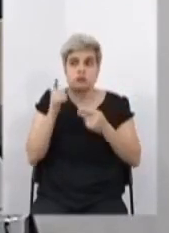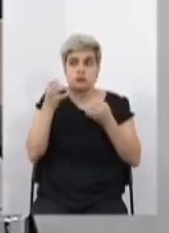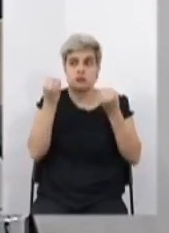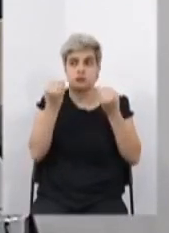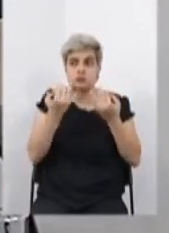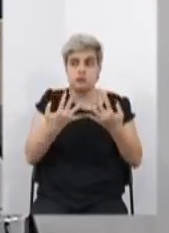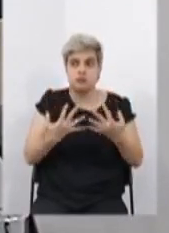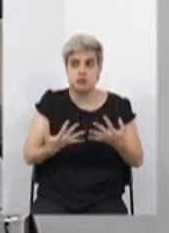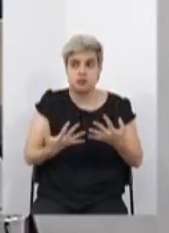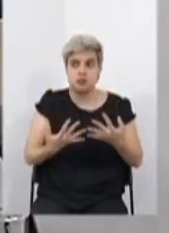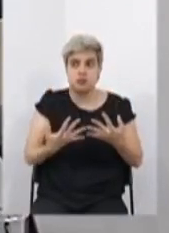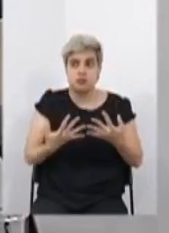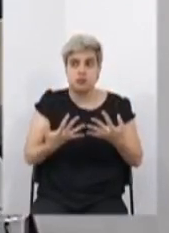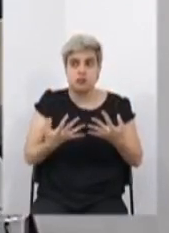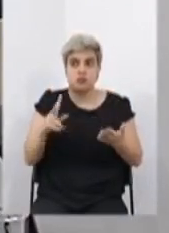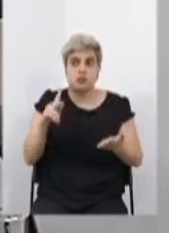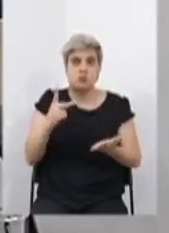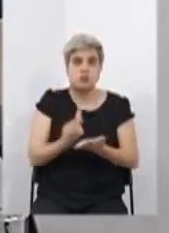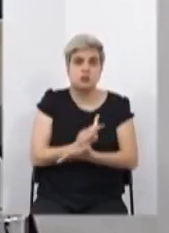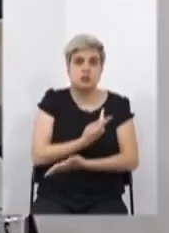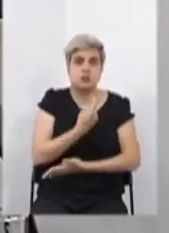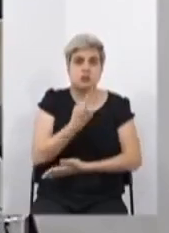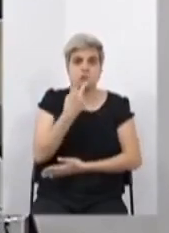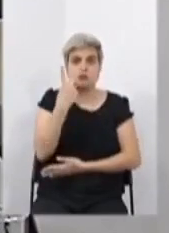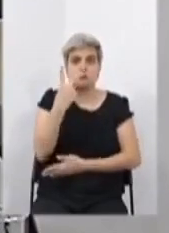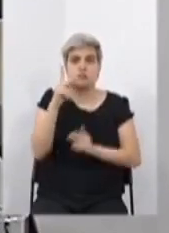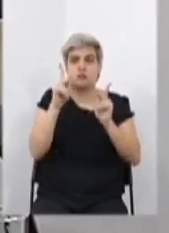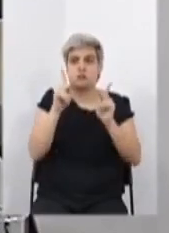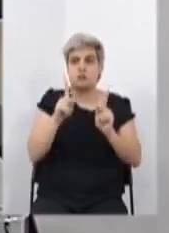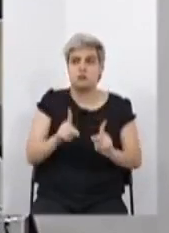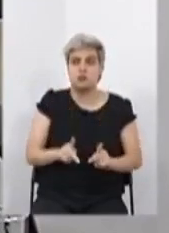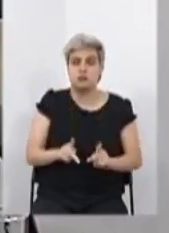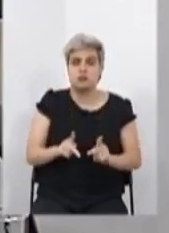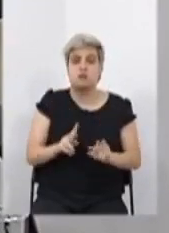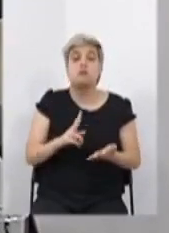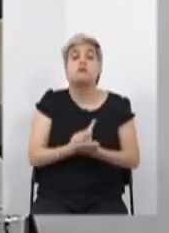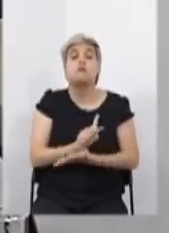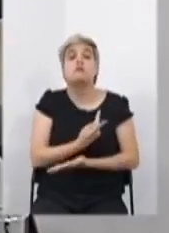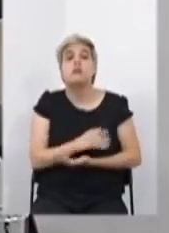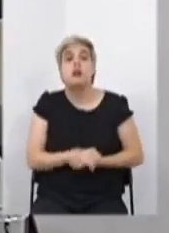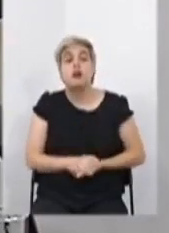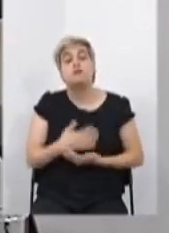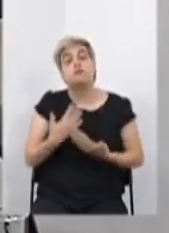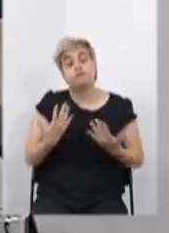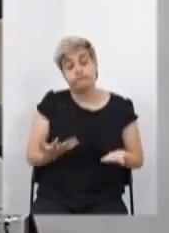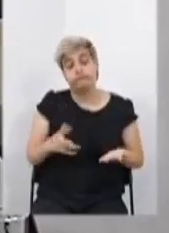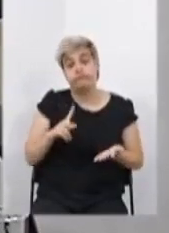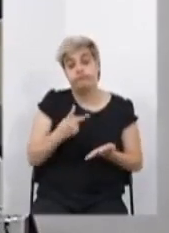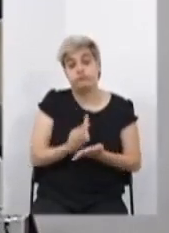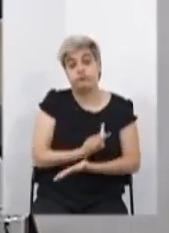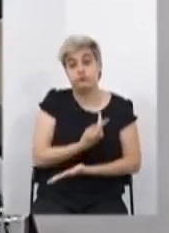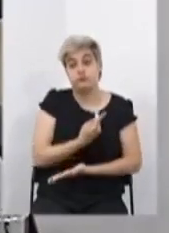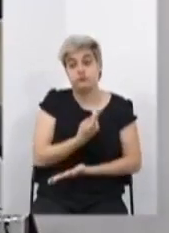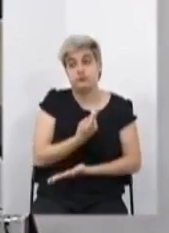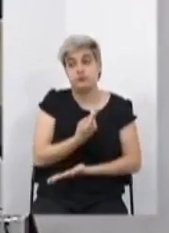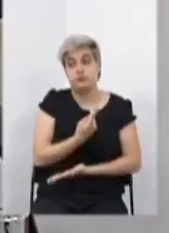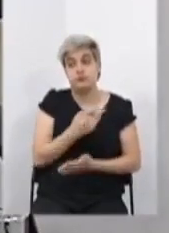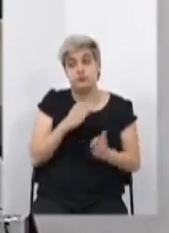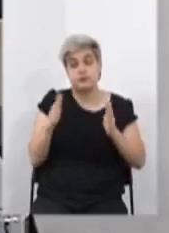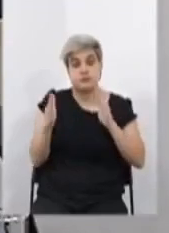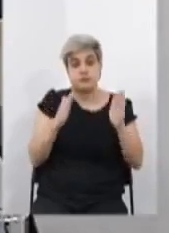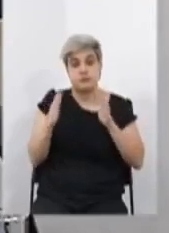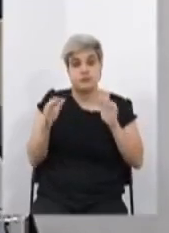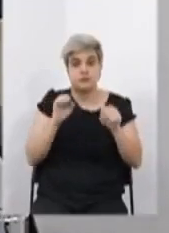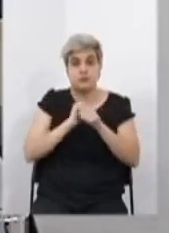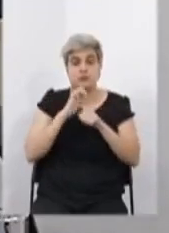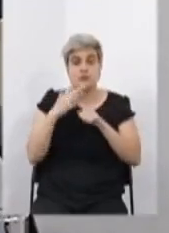que alguma coisa aconteceu com duas pessoas. Sim, foi exatamente, doutor Paulo. Durante esse período,